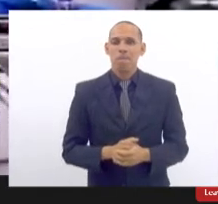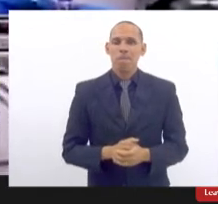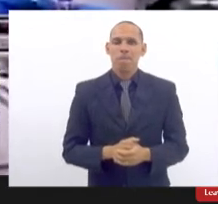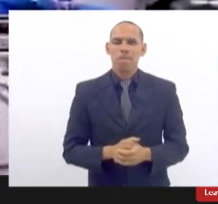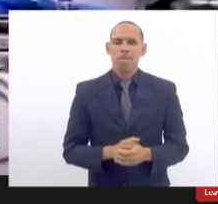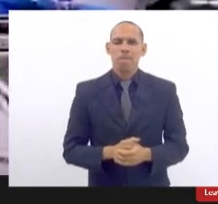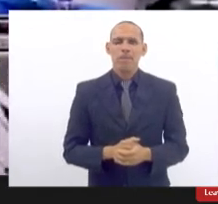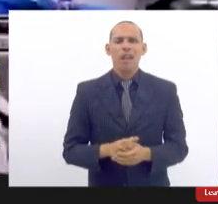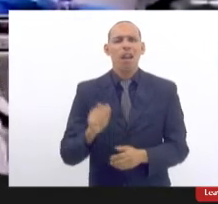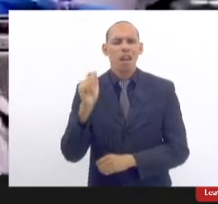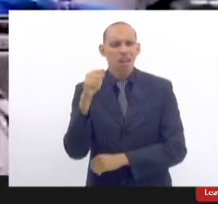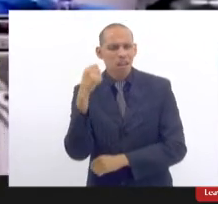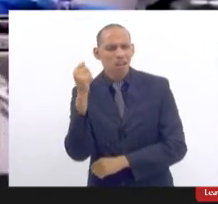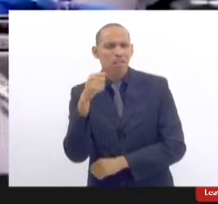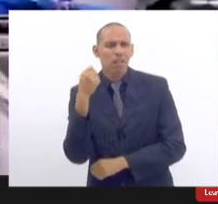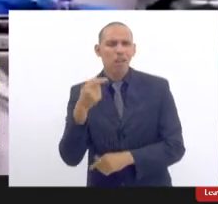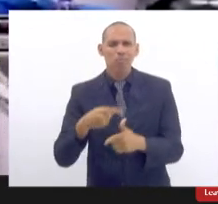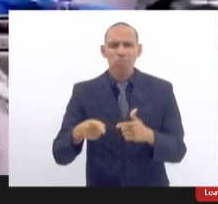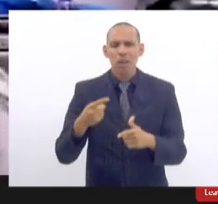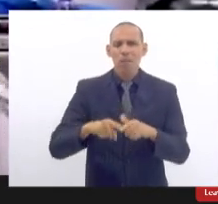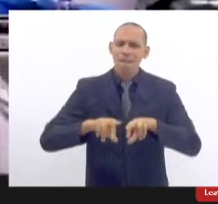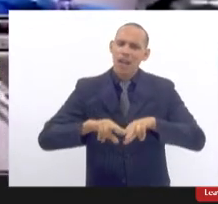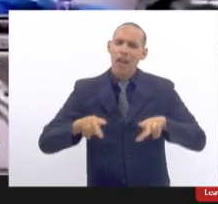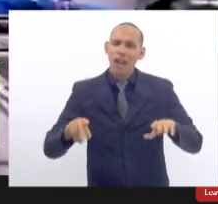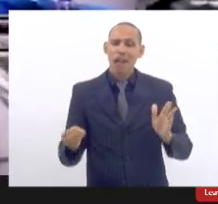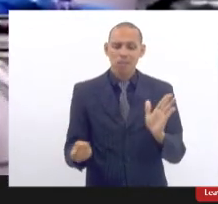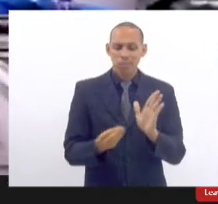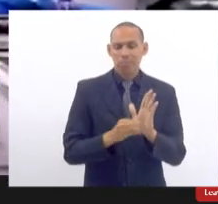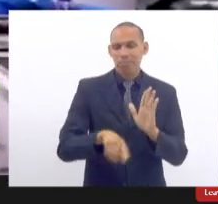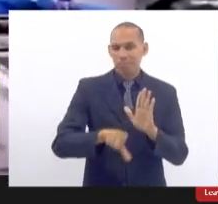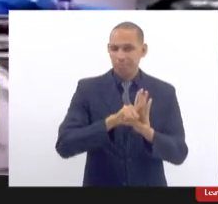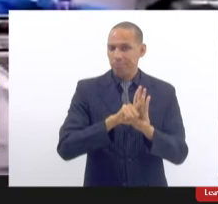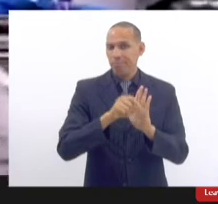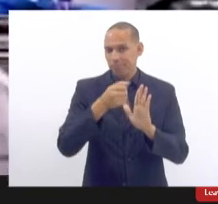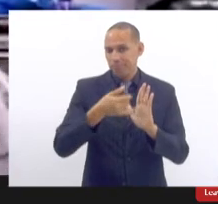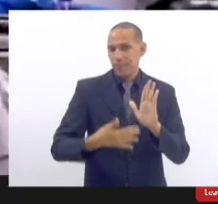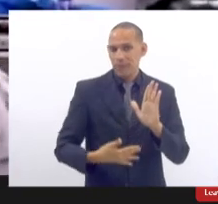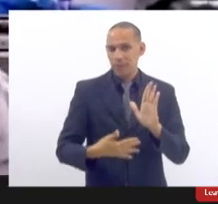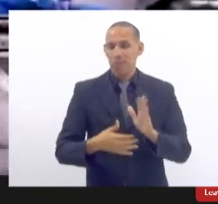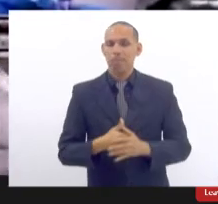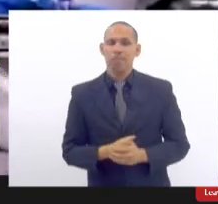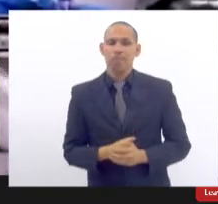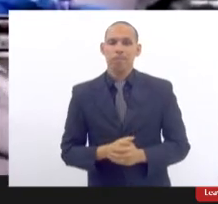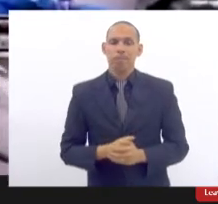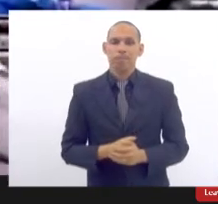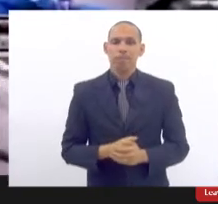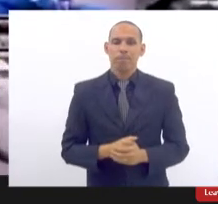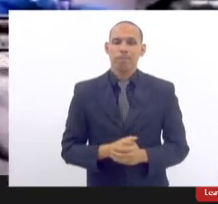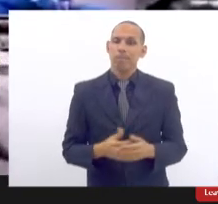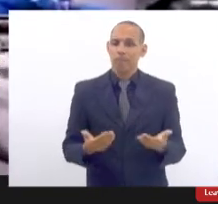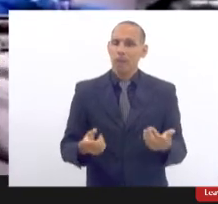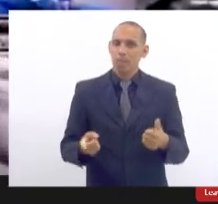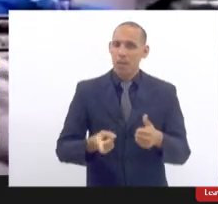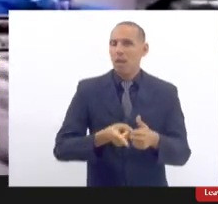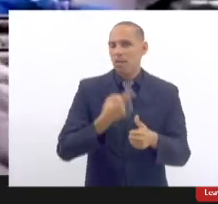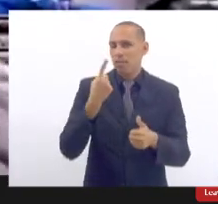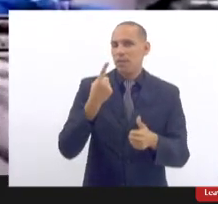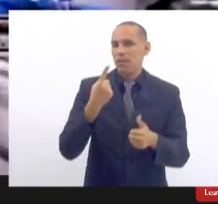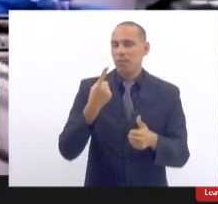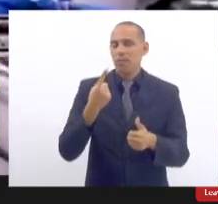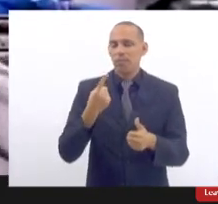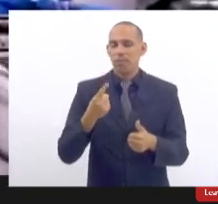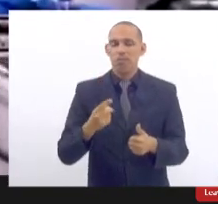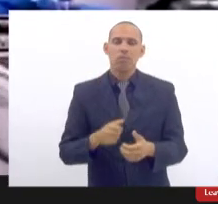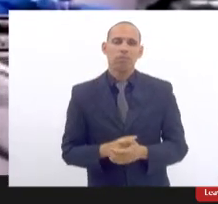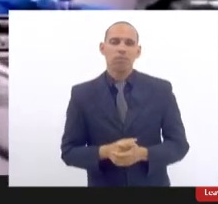agravos que estão bem elencados na lei então isso seria um primeiro ponto